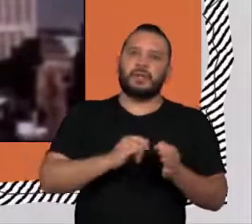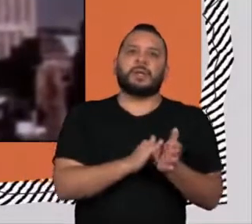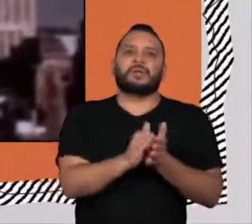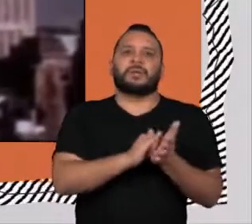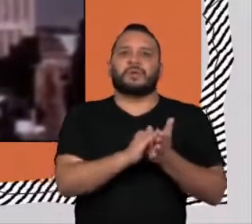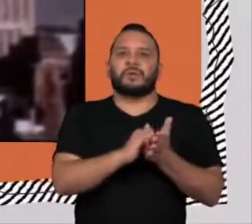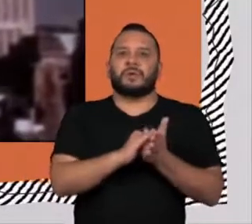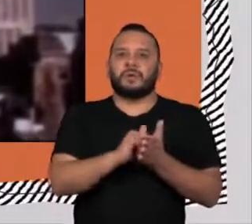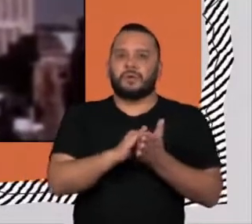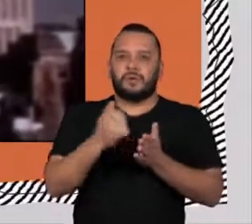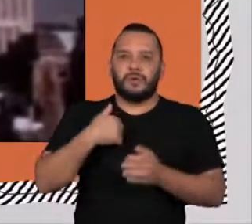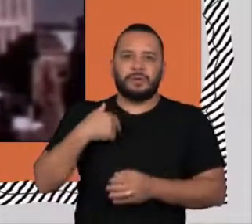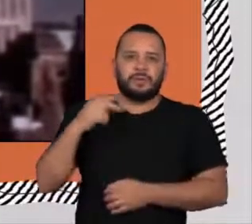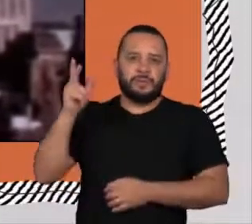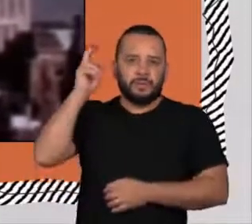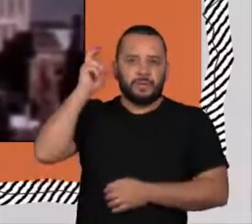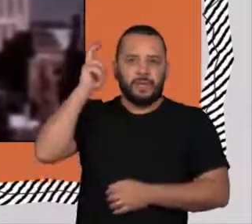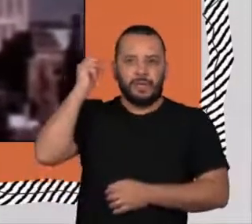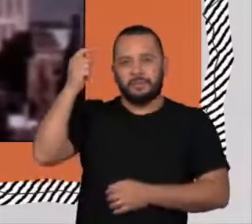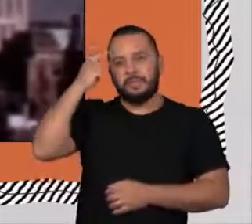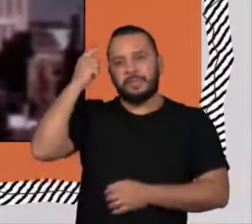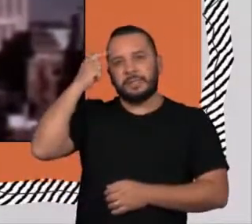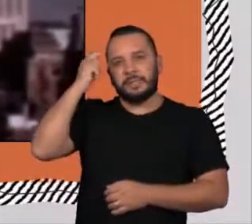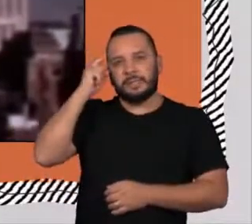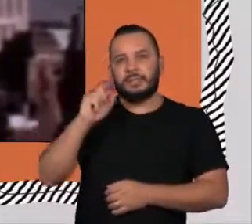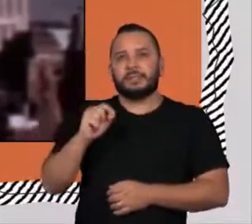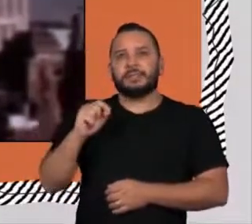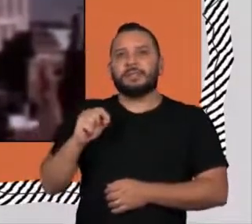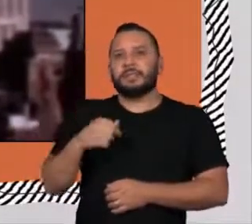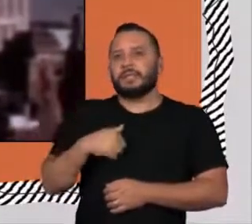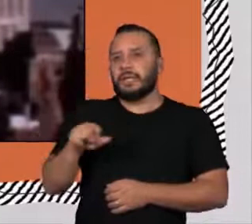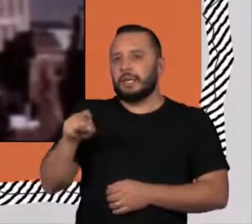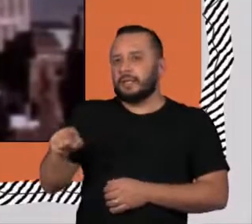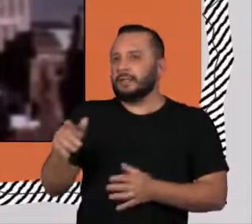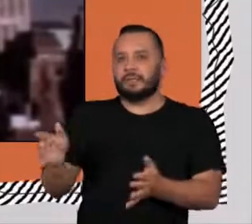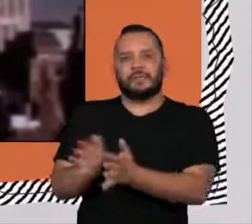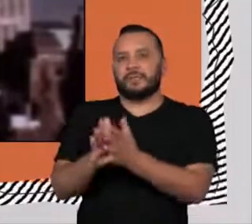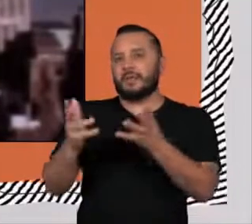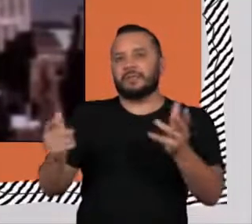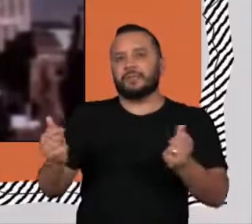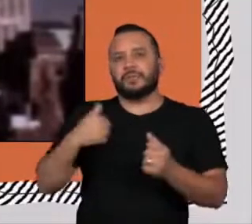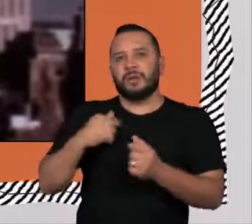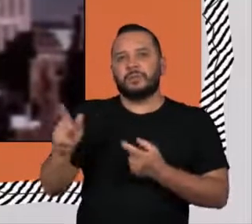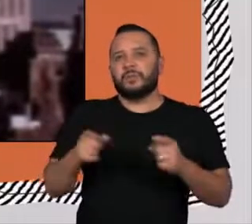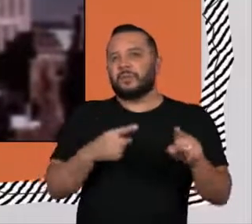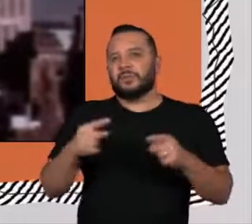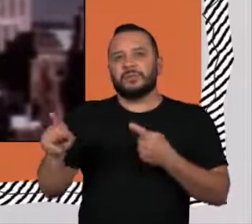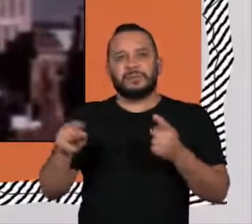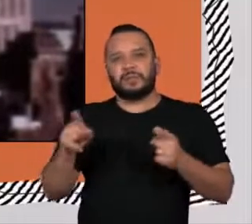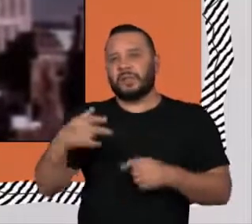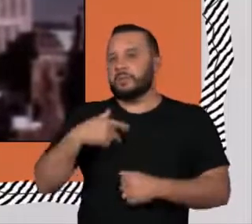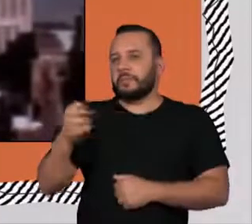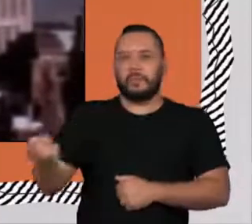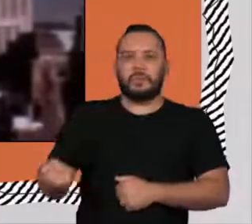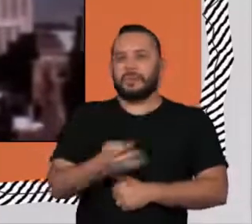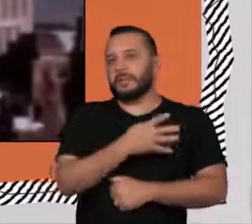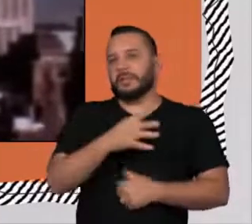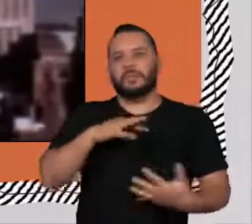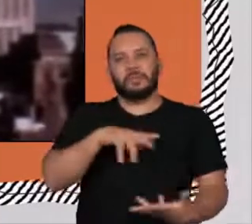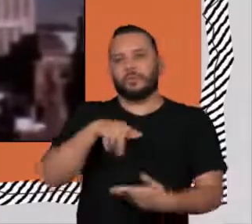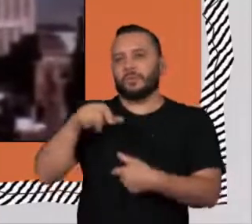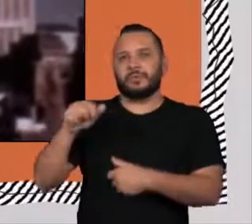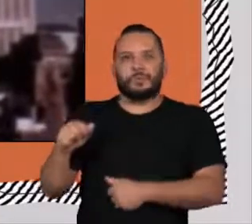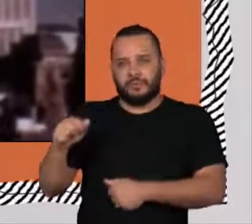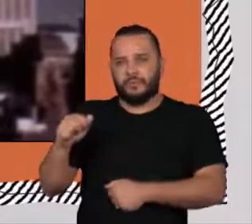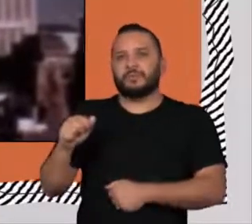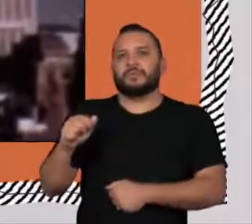and I played it, and I thought, this is amazing, this sounds like the most modern